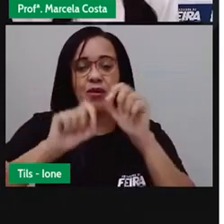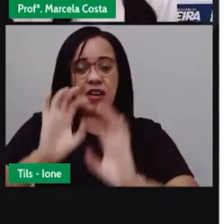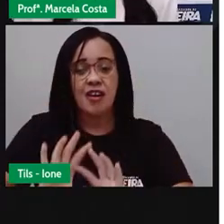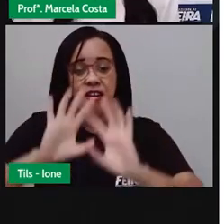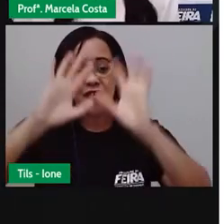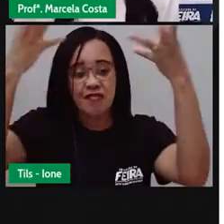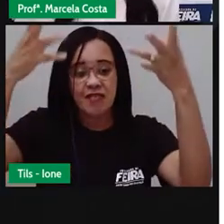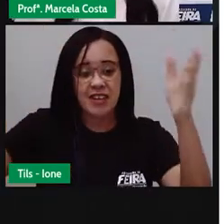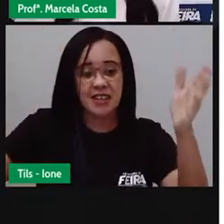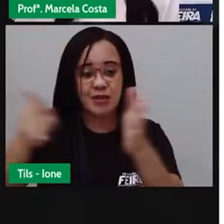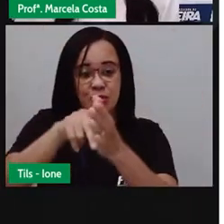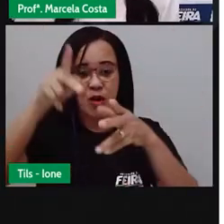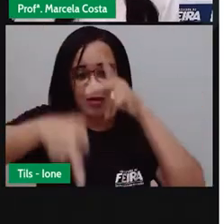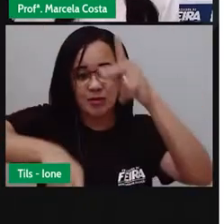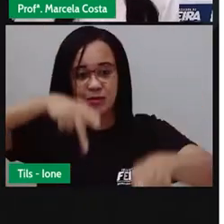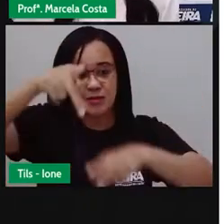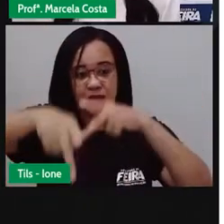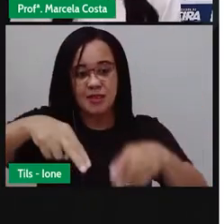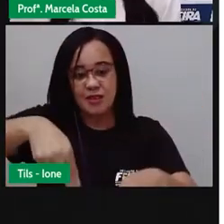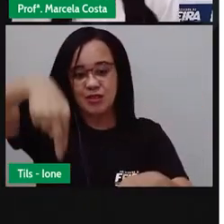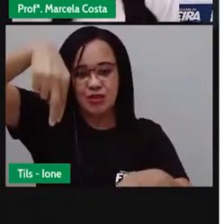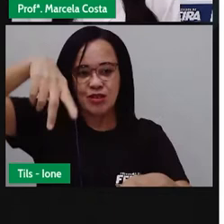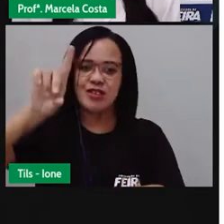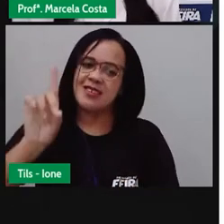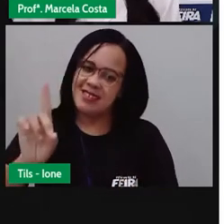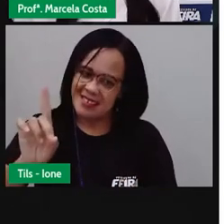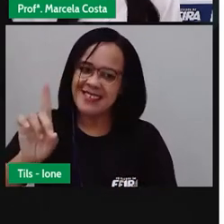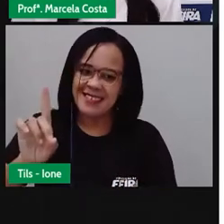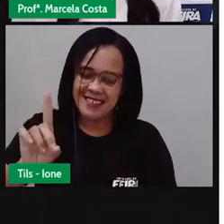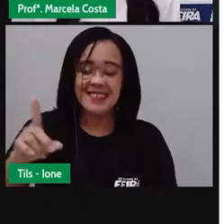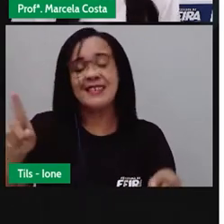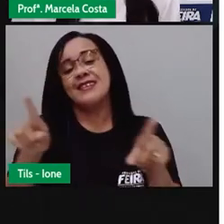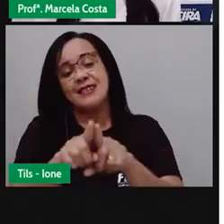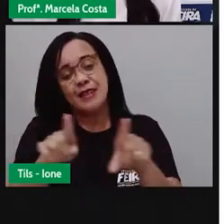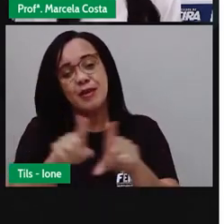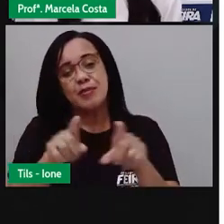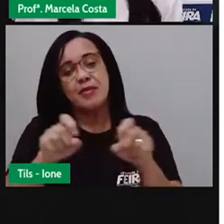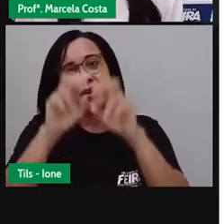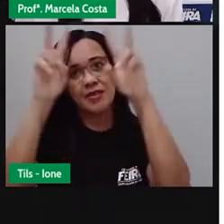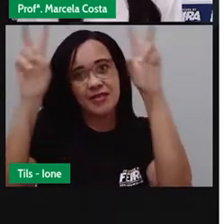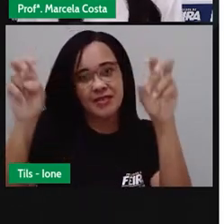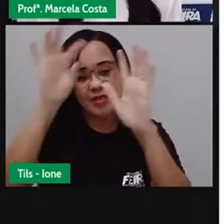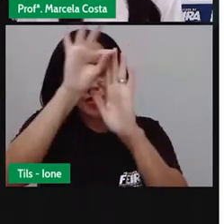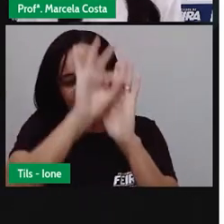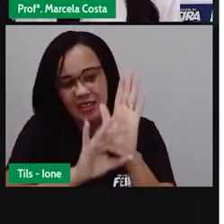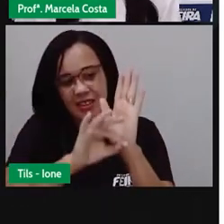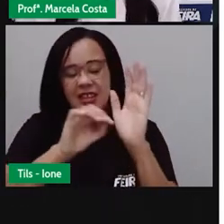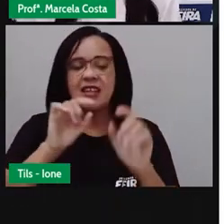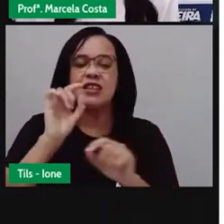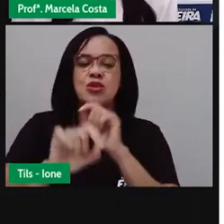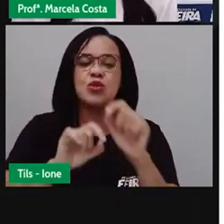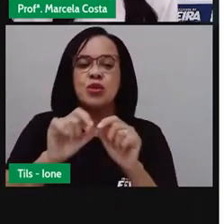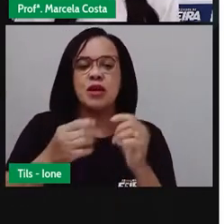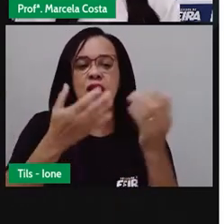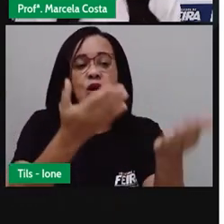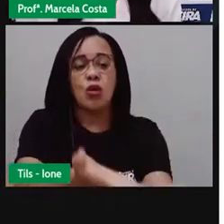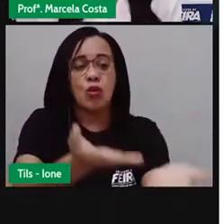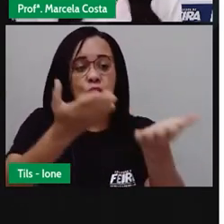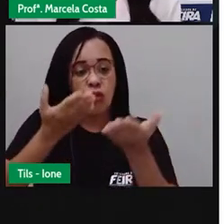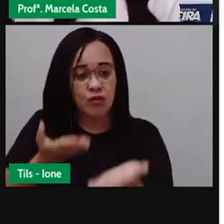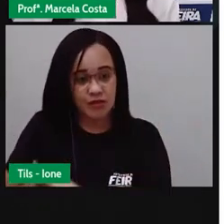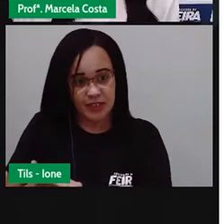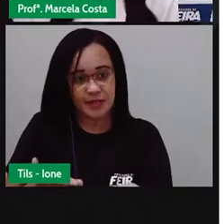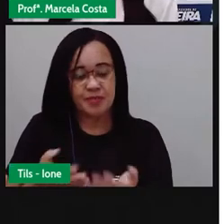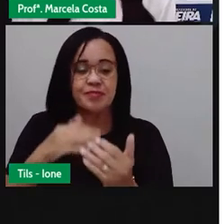do Nordeste e vamos trabalhar o texto Convite. Então, com essa